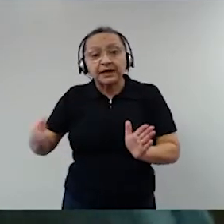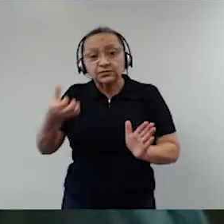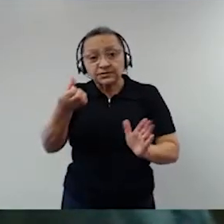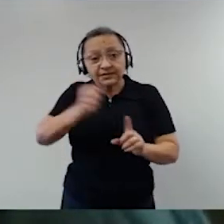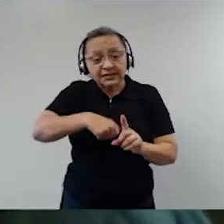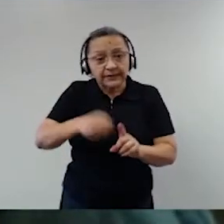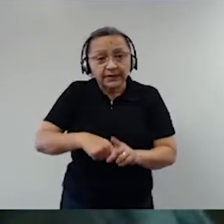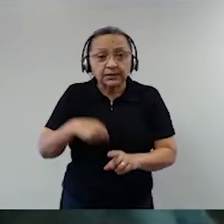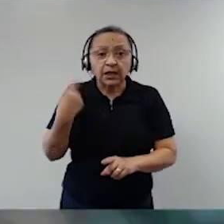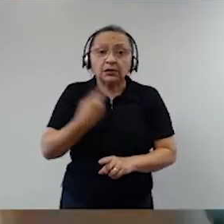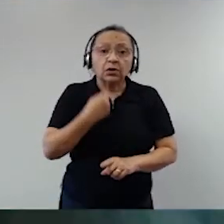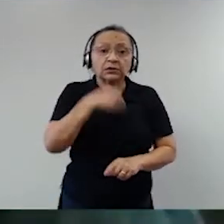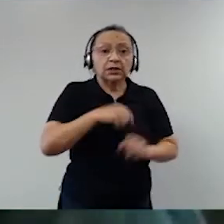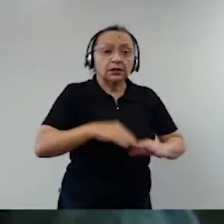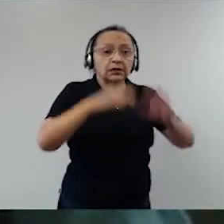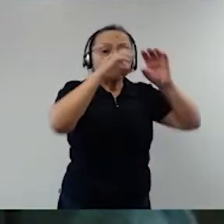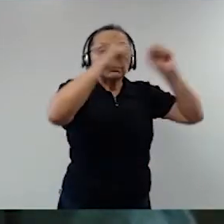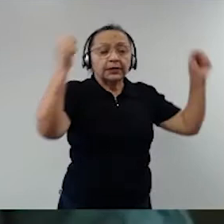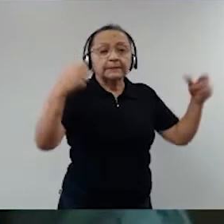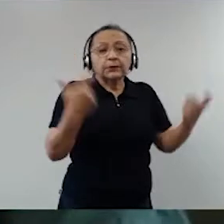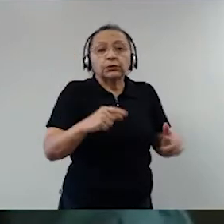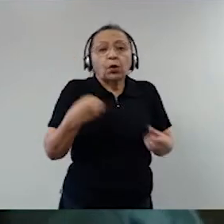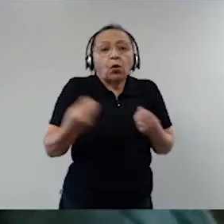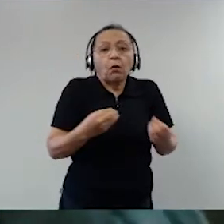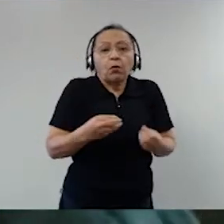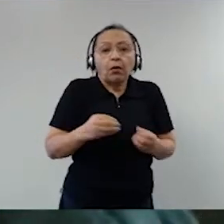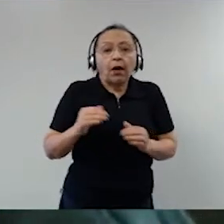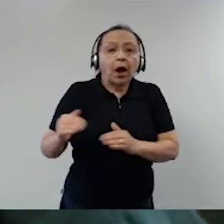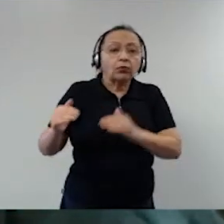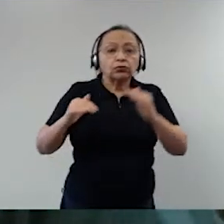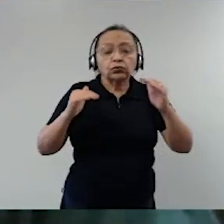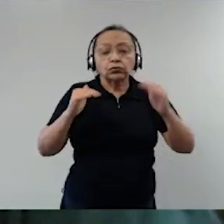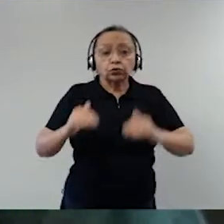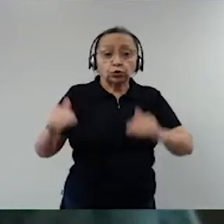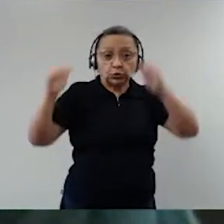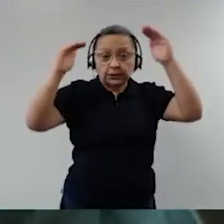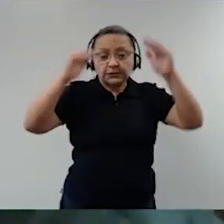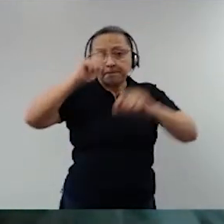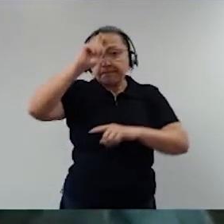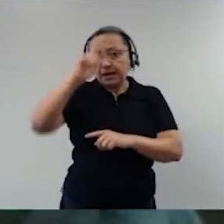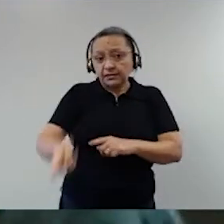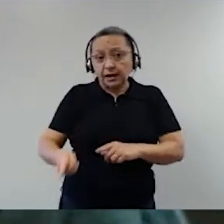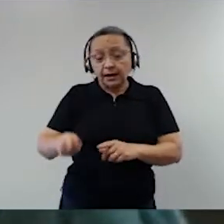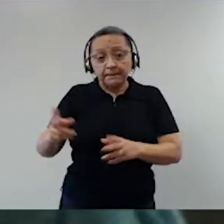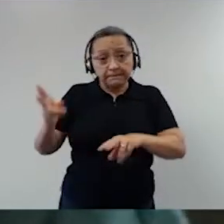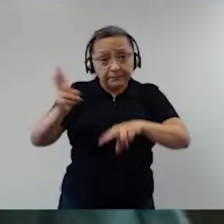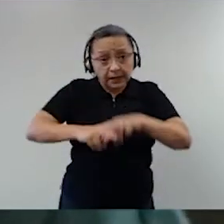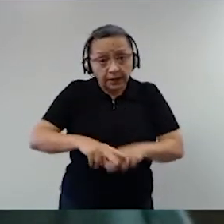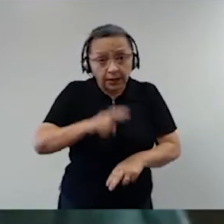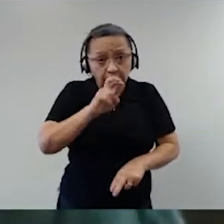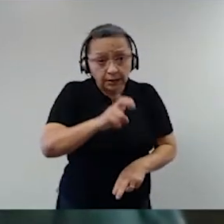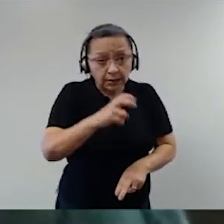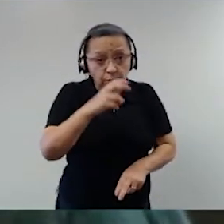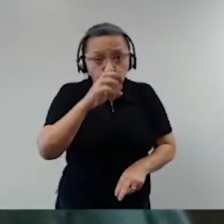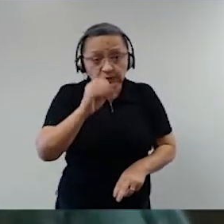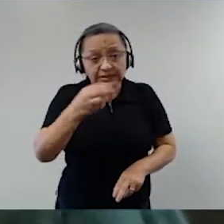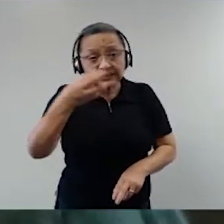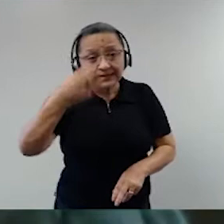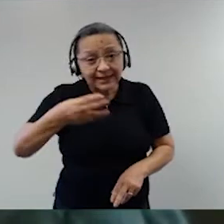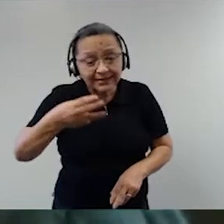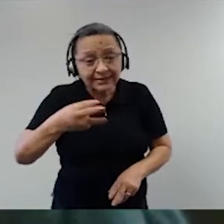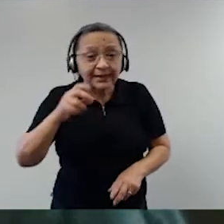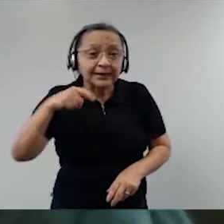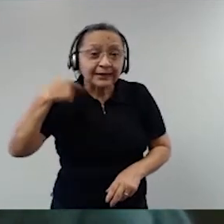Supremo não temos condição de mandar por desacato ao órgão judicial prender 503 deputados, que eram os que estavam lá, e 81